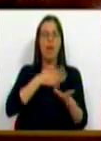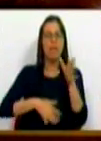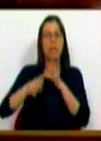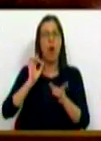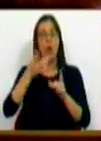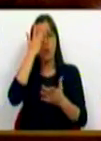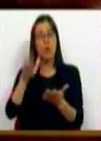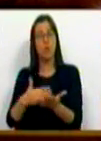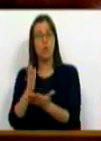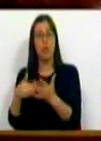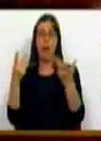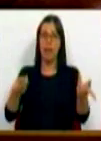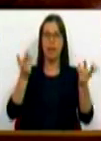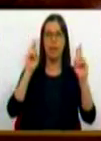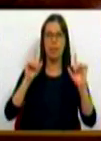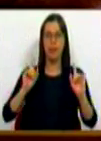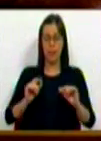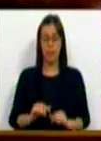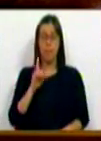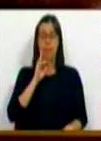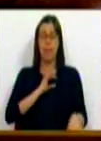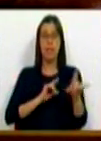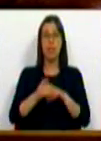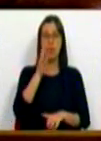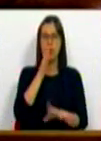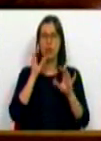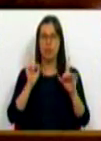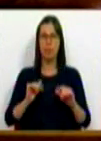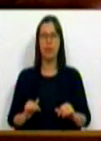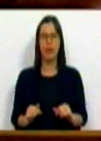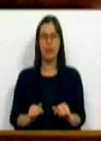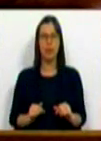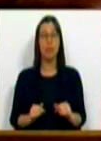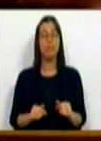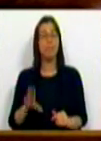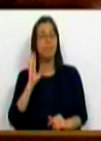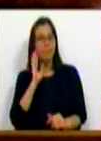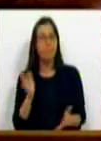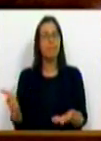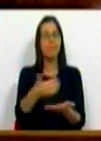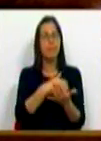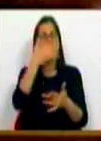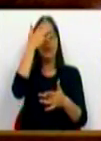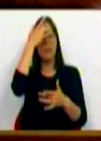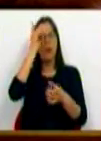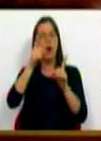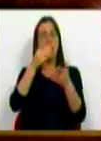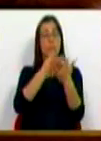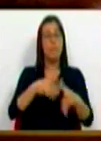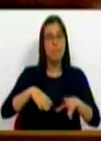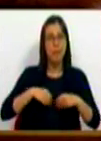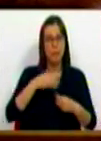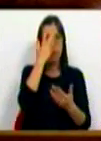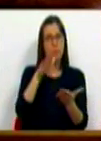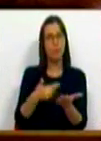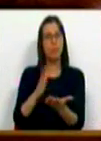dizer e sugerir em liberdade. Senhoras e senhores deputados, ouvir os estudantes, aceitar as suas